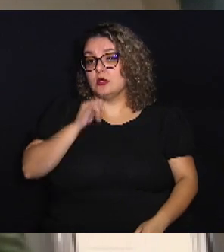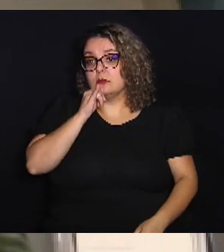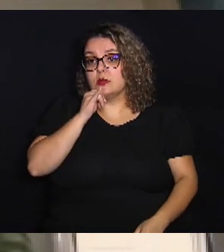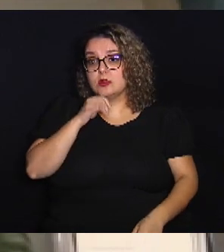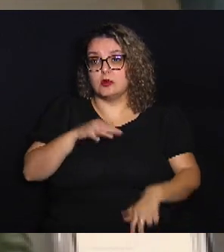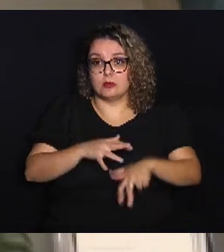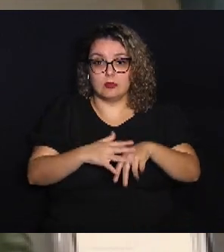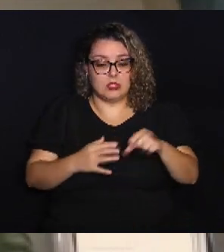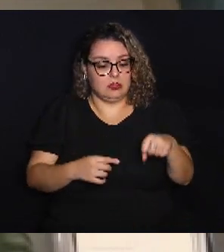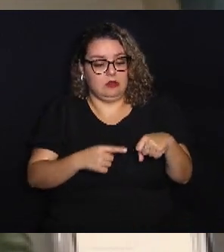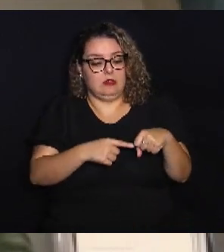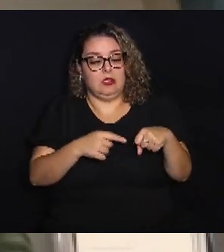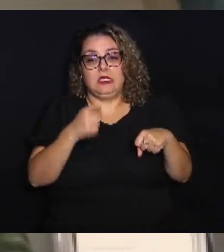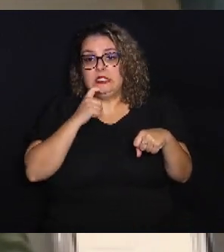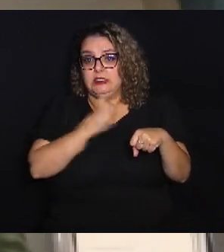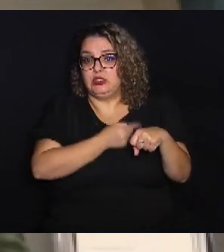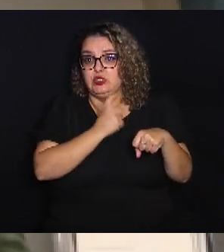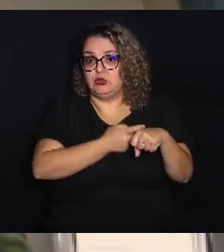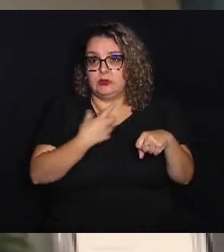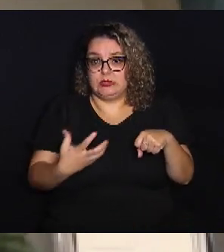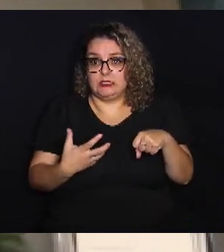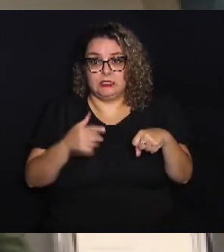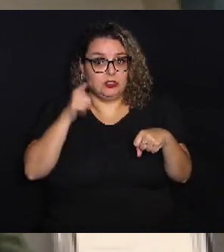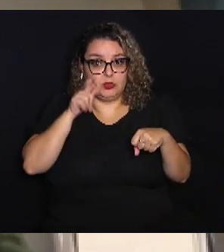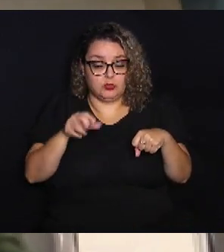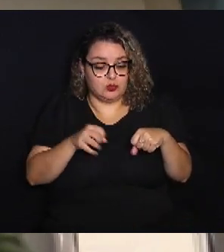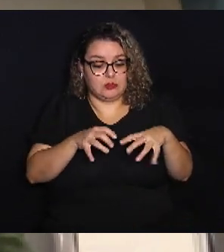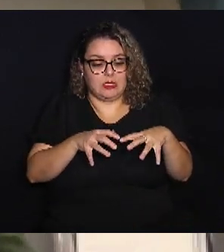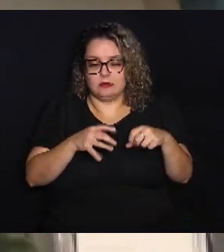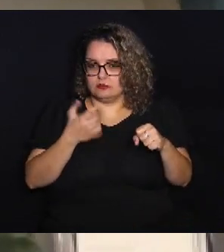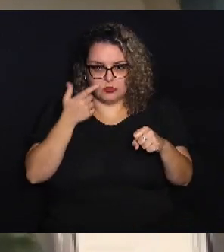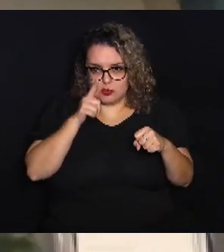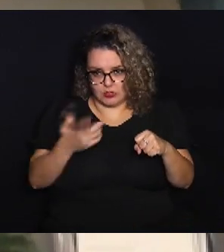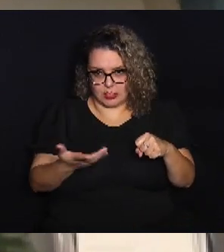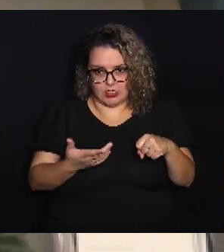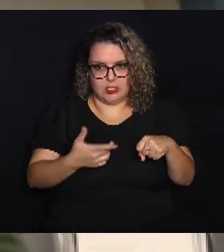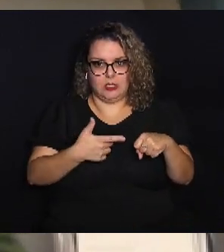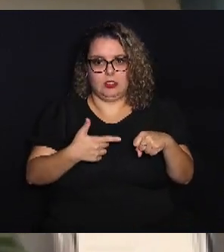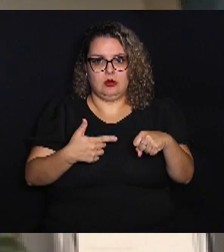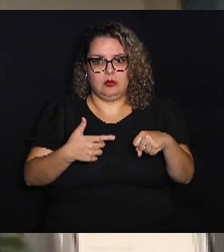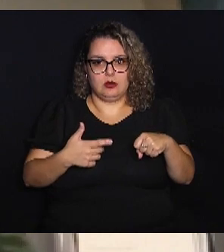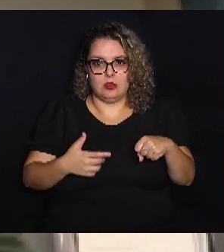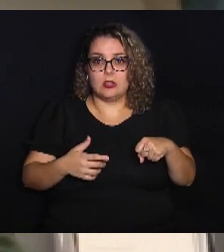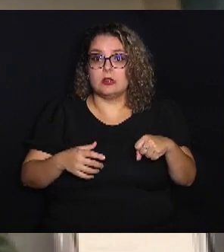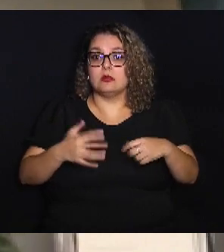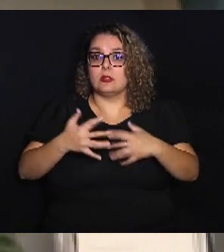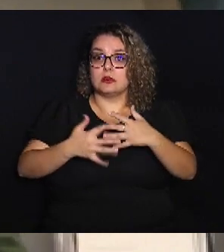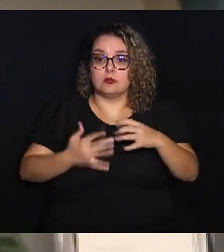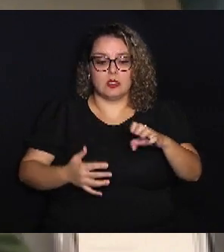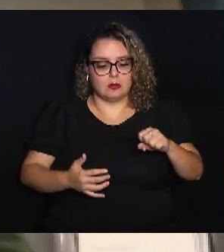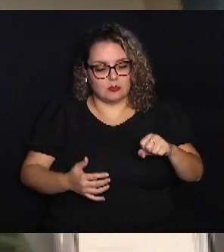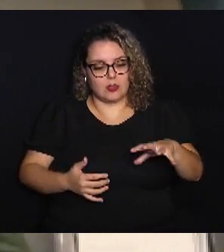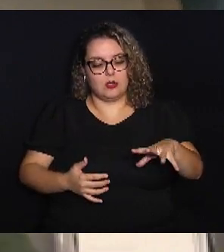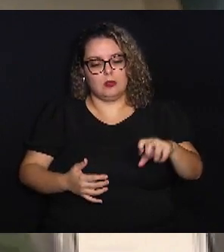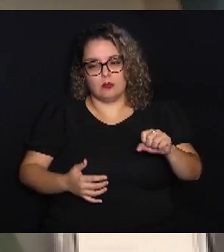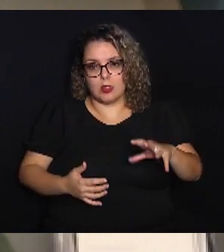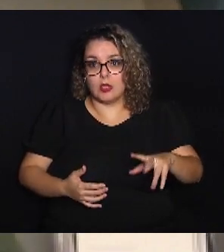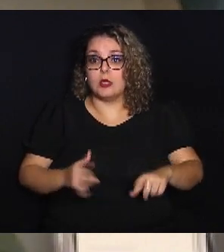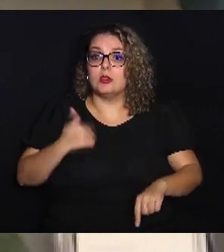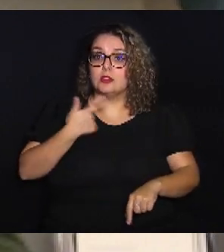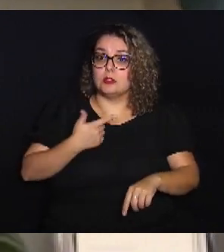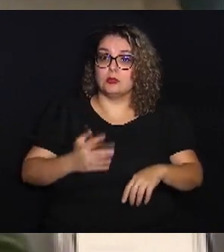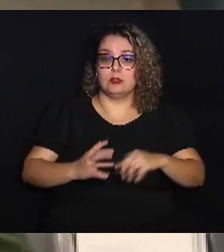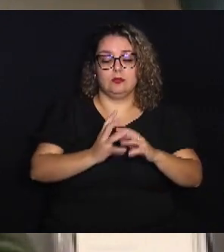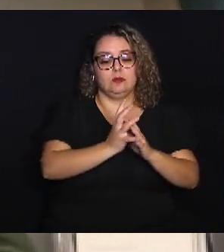fechada, com a mão dura, ok? Isso impede com que ele faça o movimento. Então,